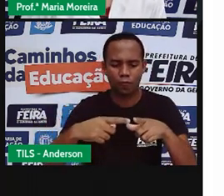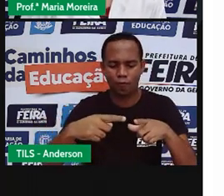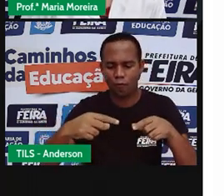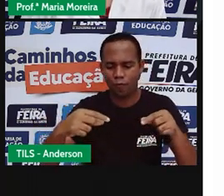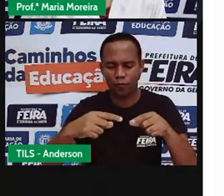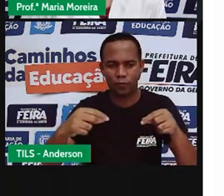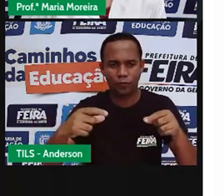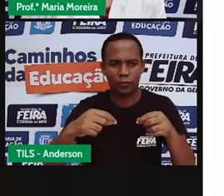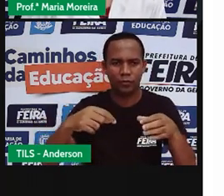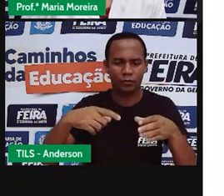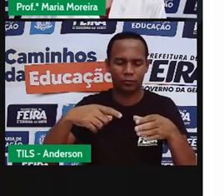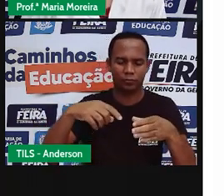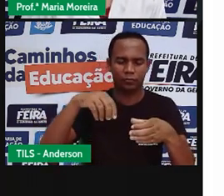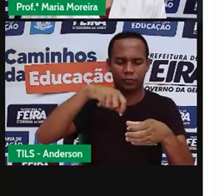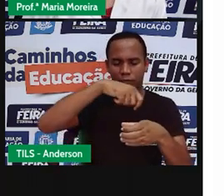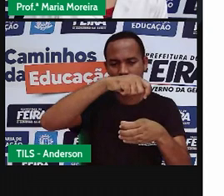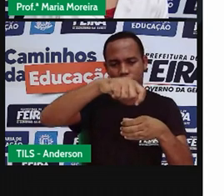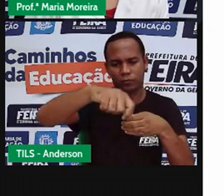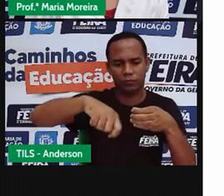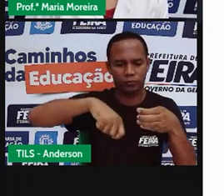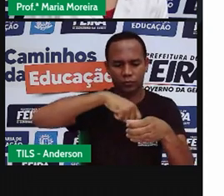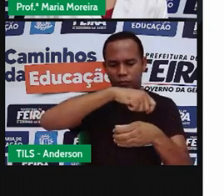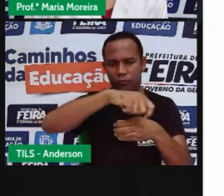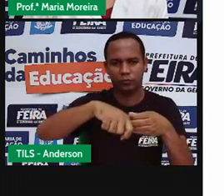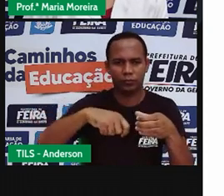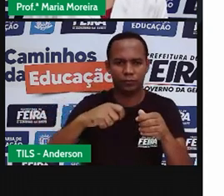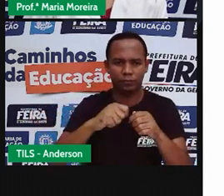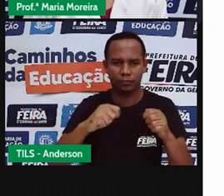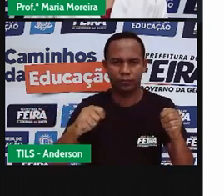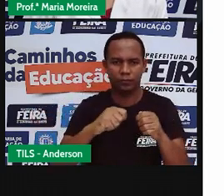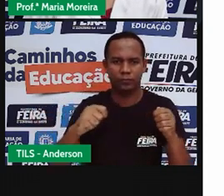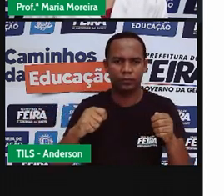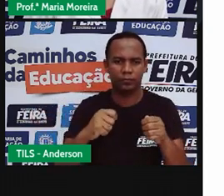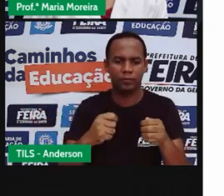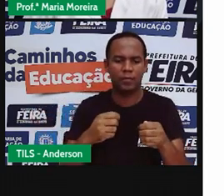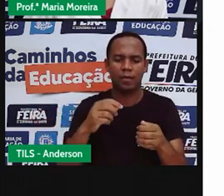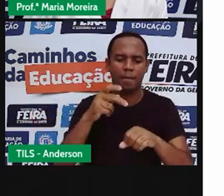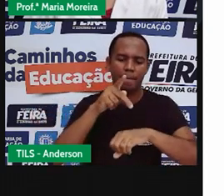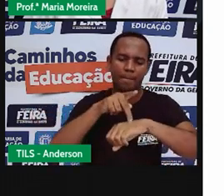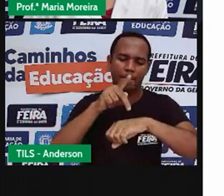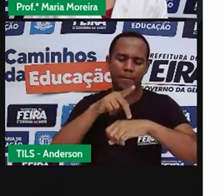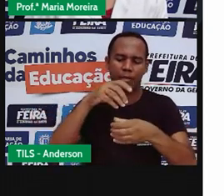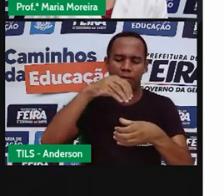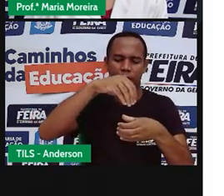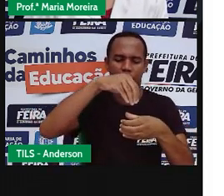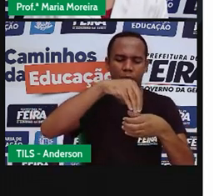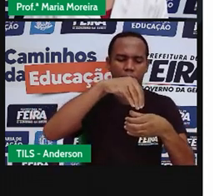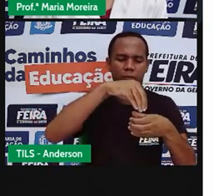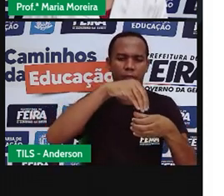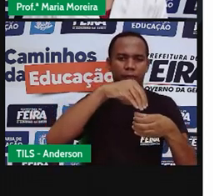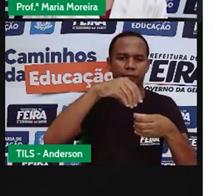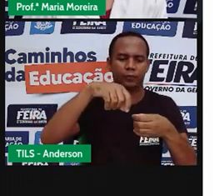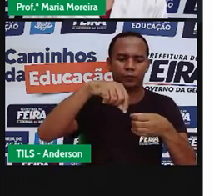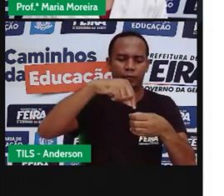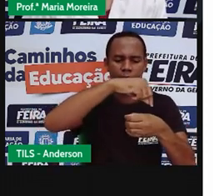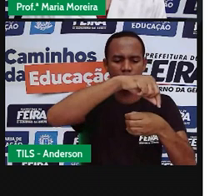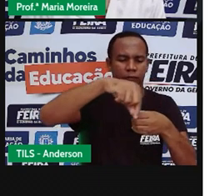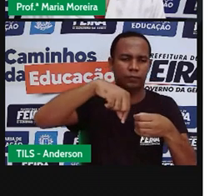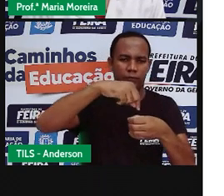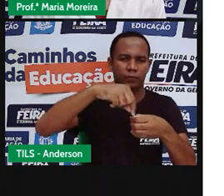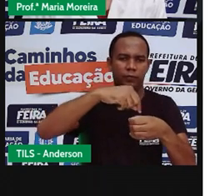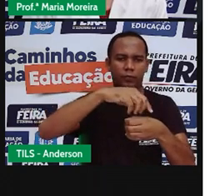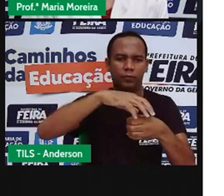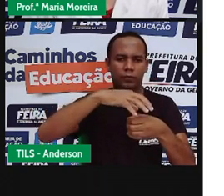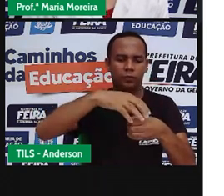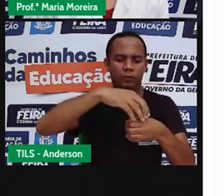vezes também, a palha do milho, uma trouxa de folha cheia de pedras, que era amarrada, né, numa espiga de